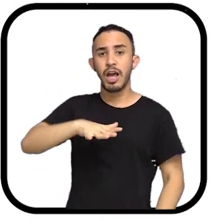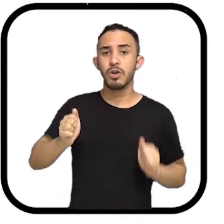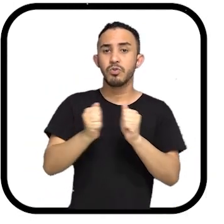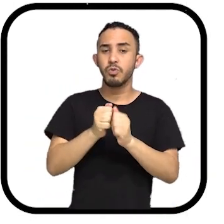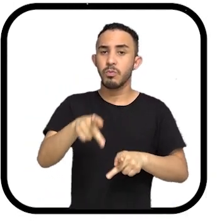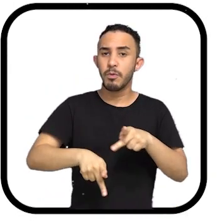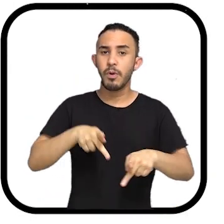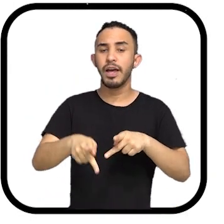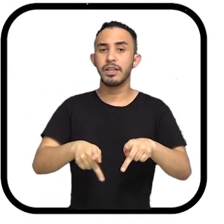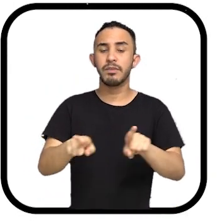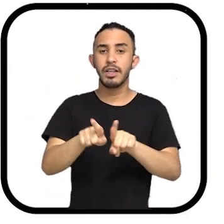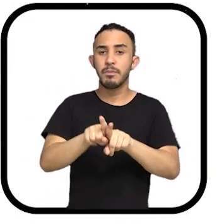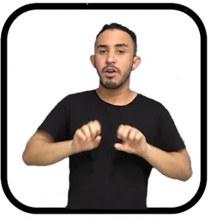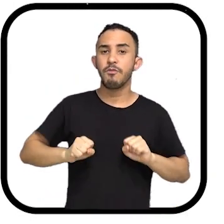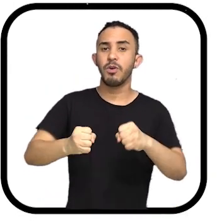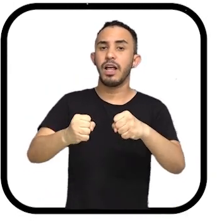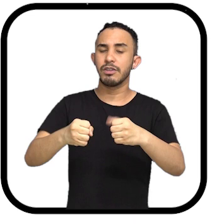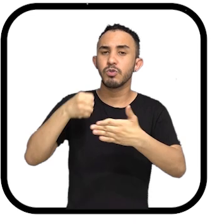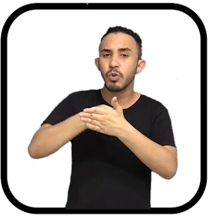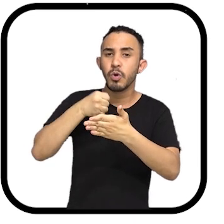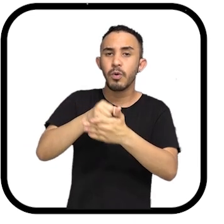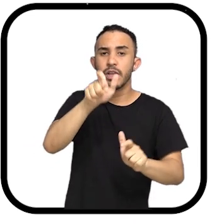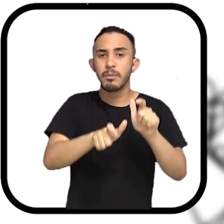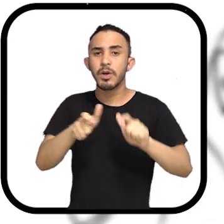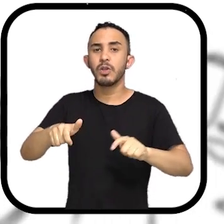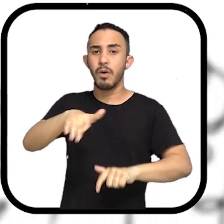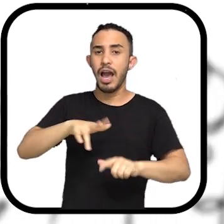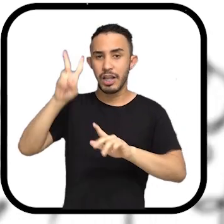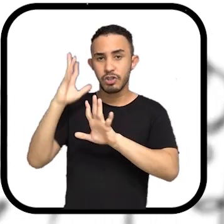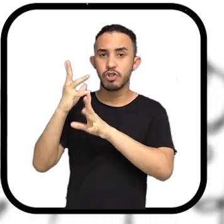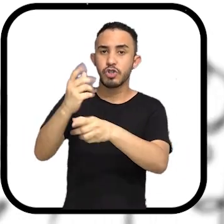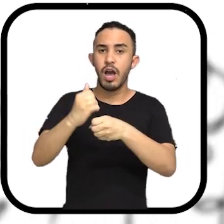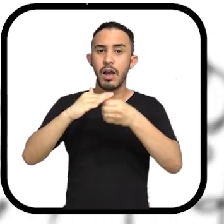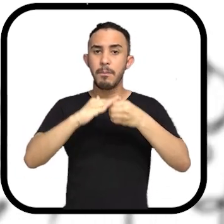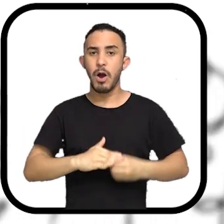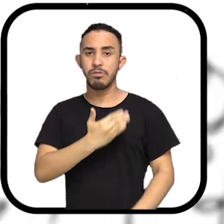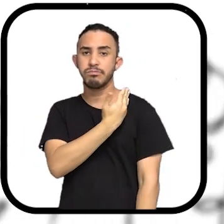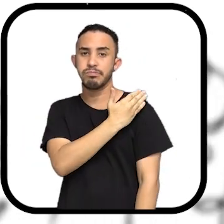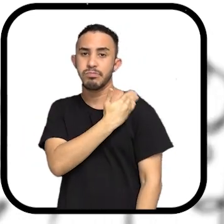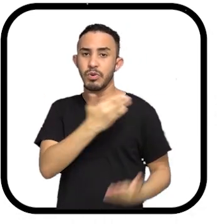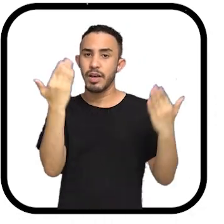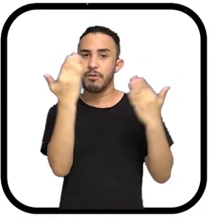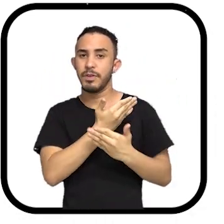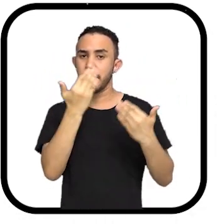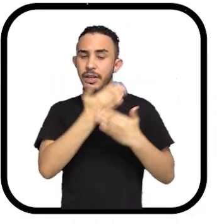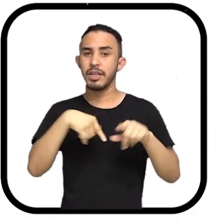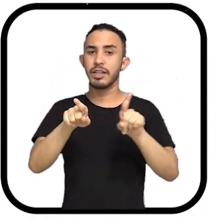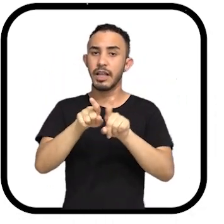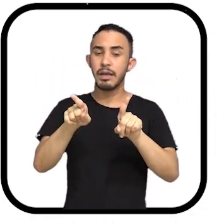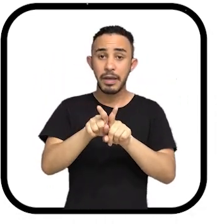humanizada do Estado junto a essa população. E que fortalece a luta dessas pessoas, historicamente